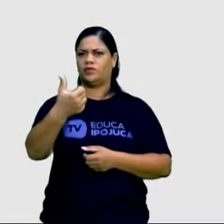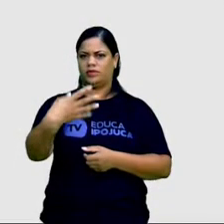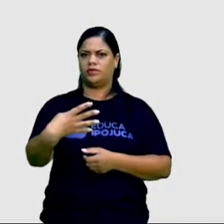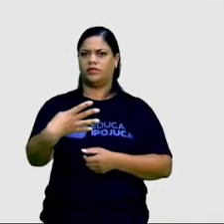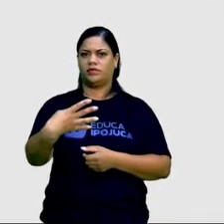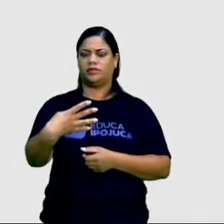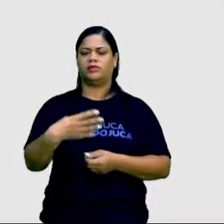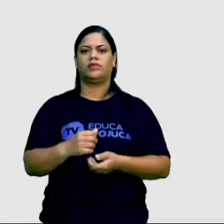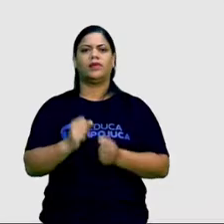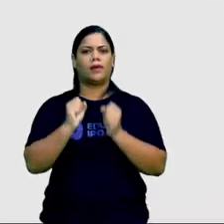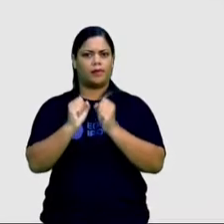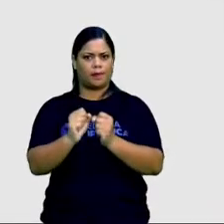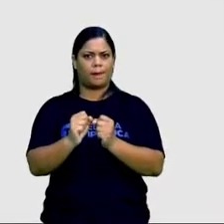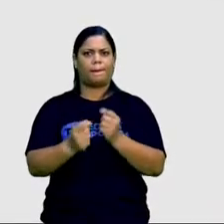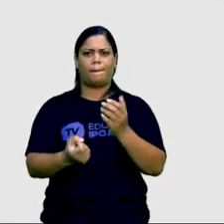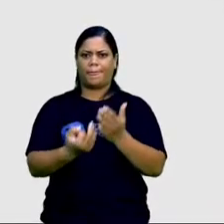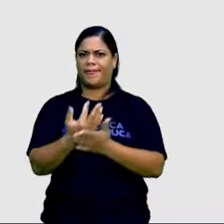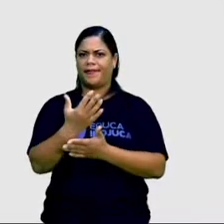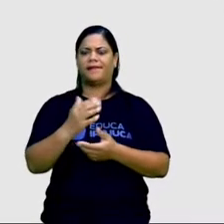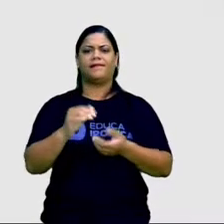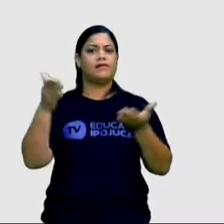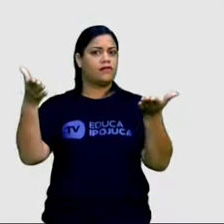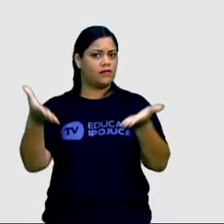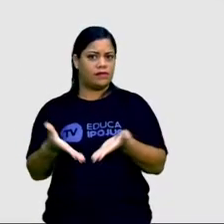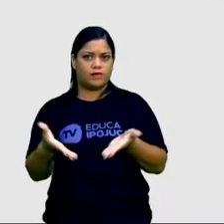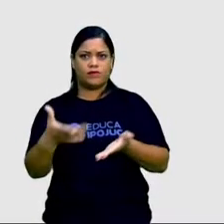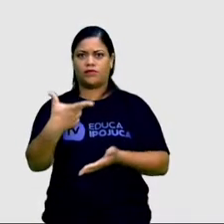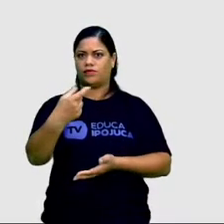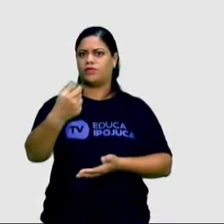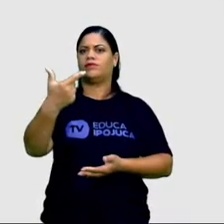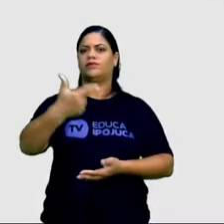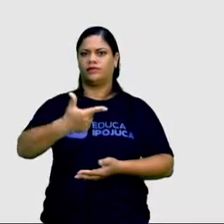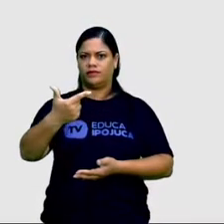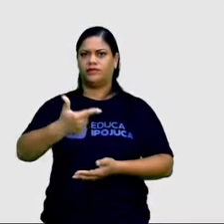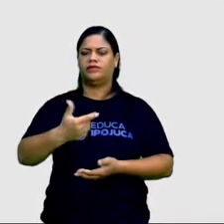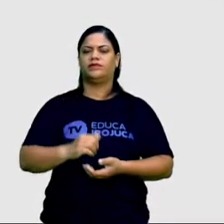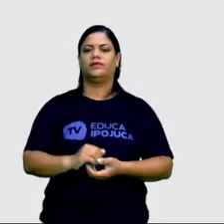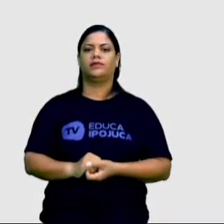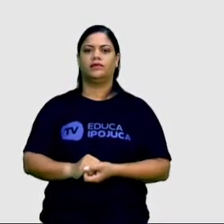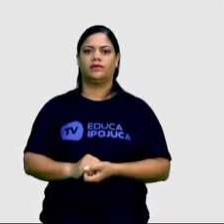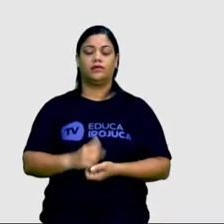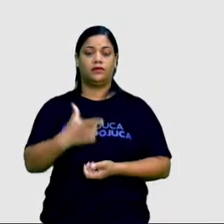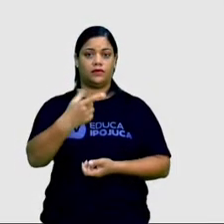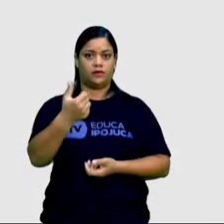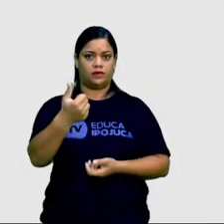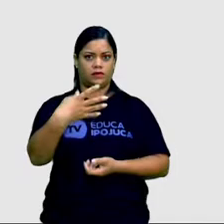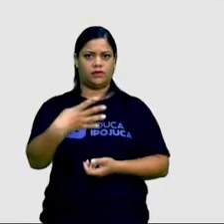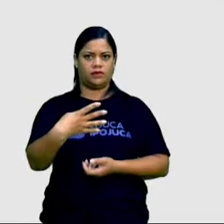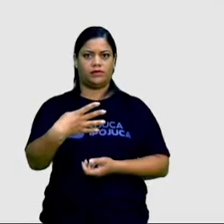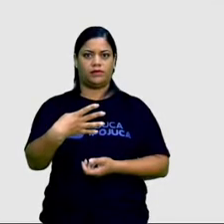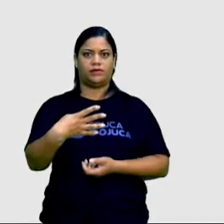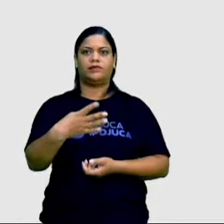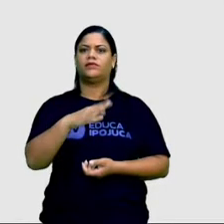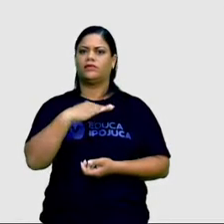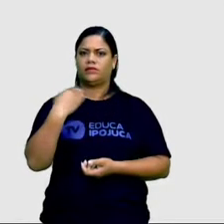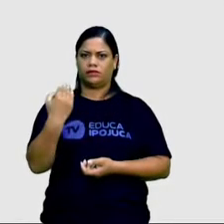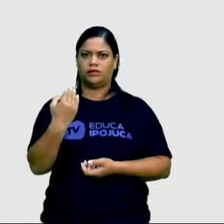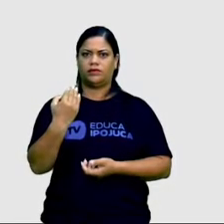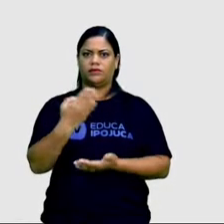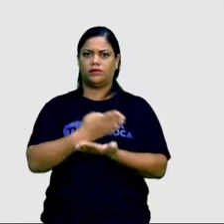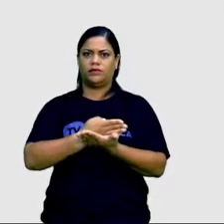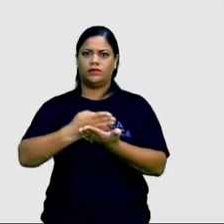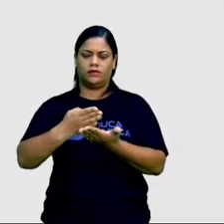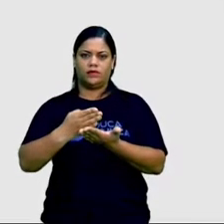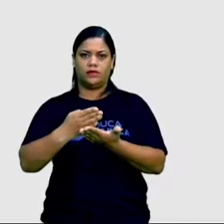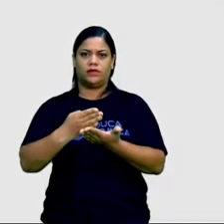mas poderia muito bem ser hoje, em 2022. Em 2014, o caso de homicídio iniciado